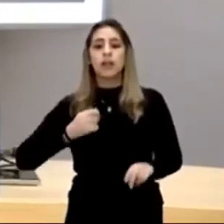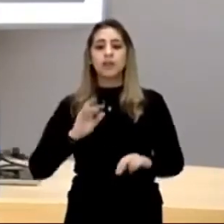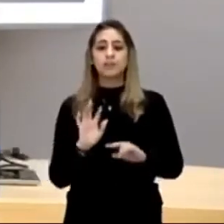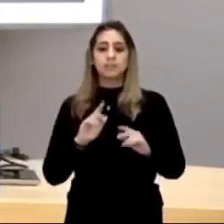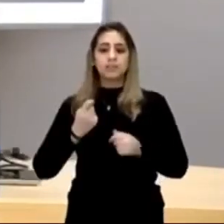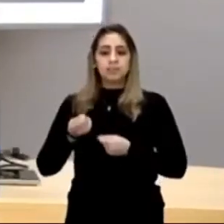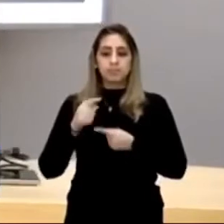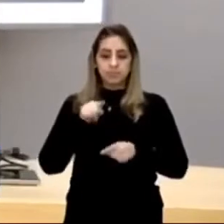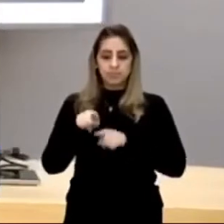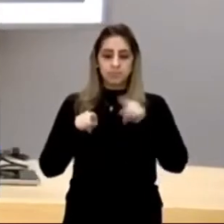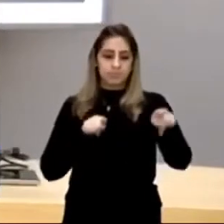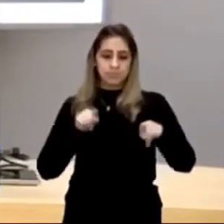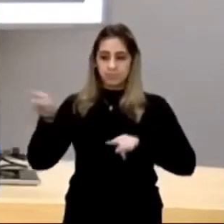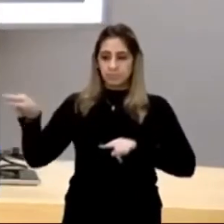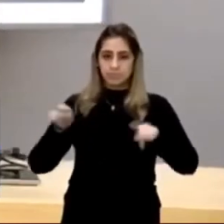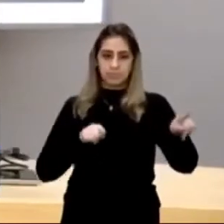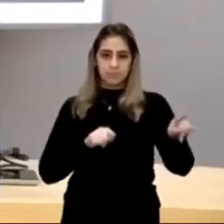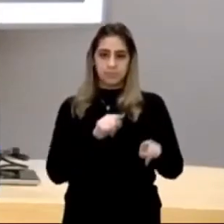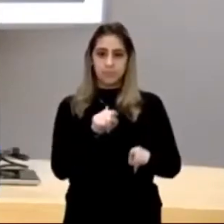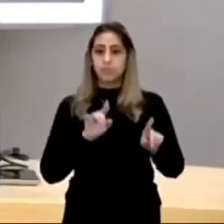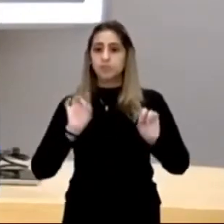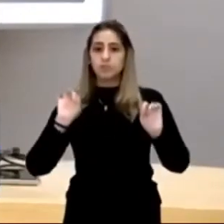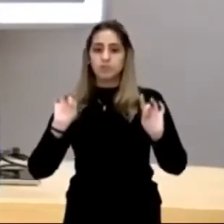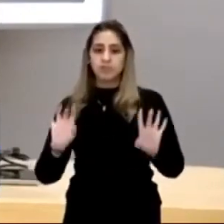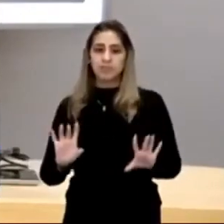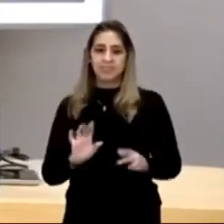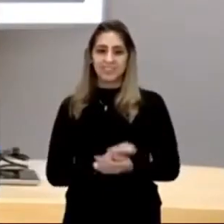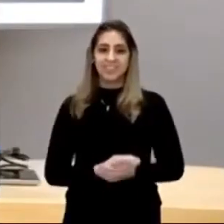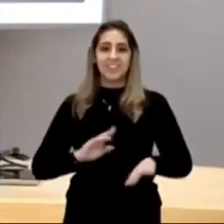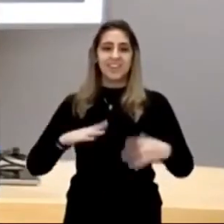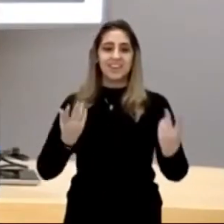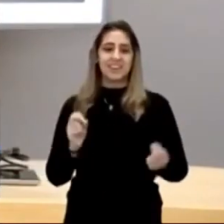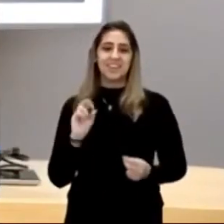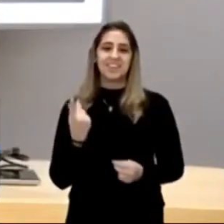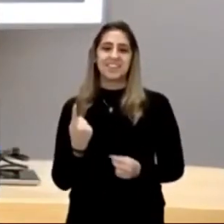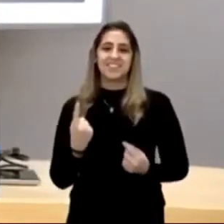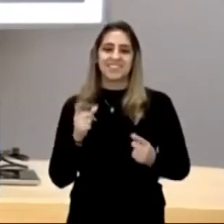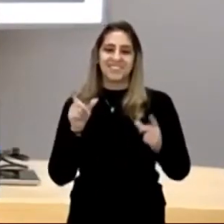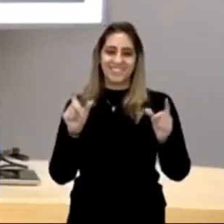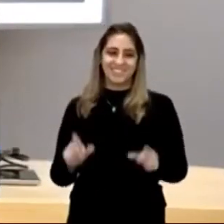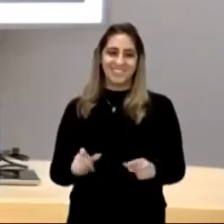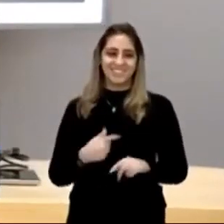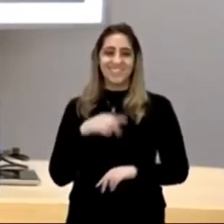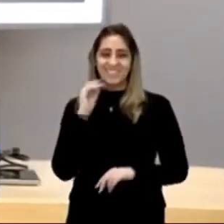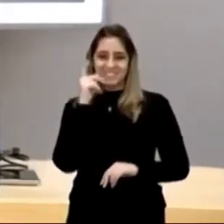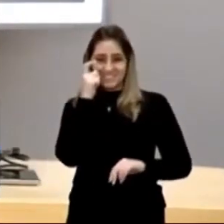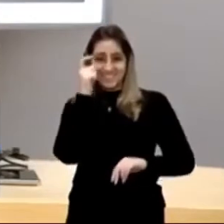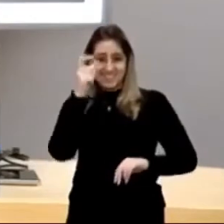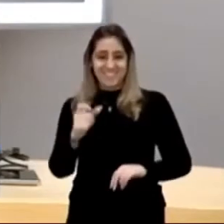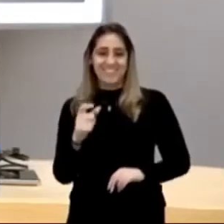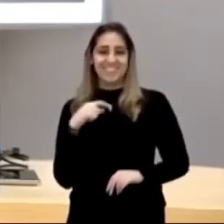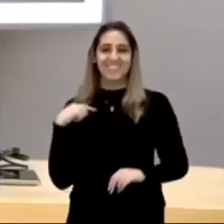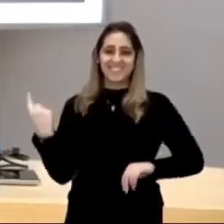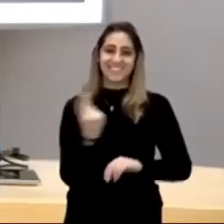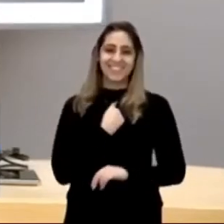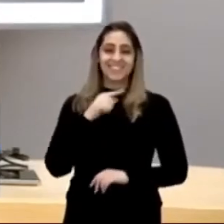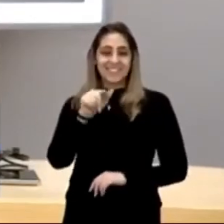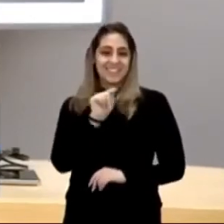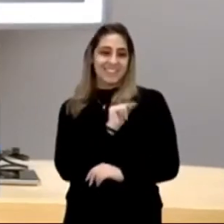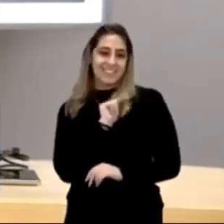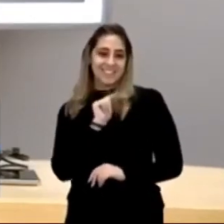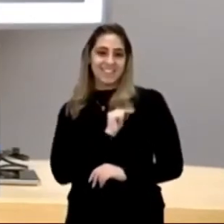e lá, aqui, lá, ou seja, é interessante, que esse,